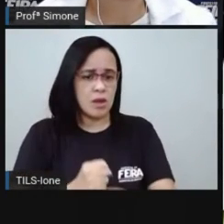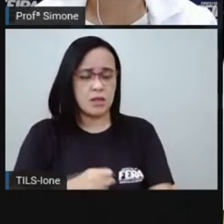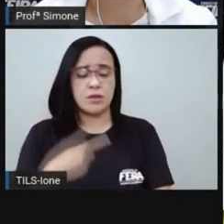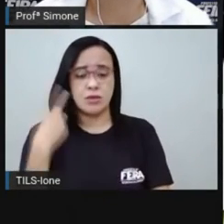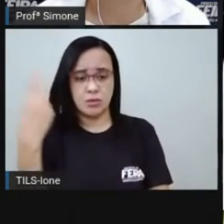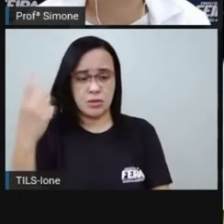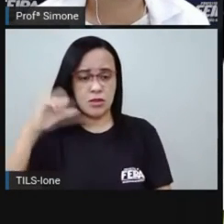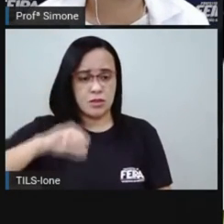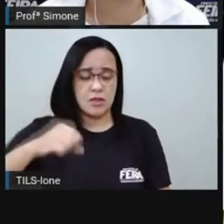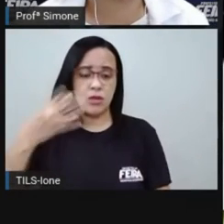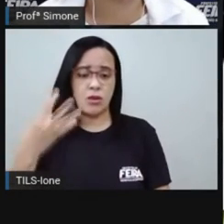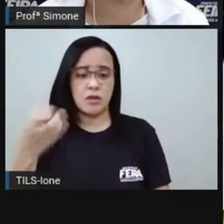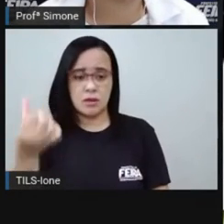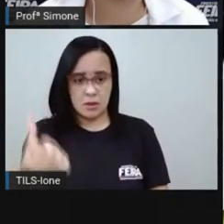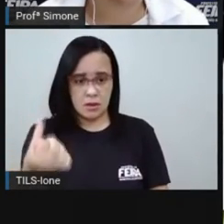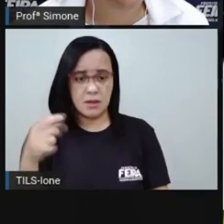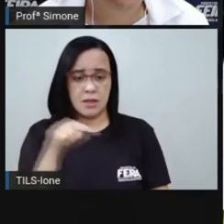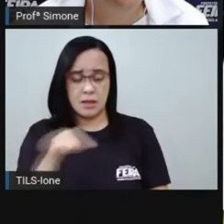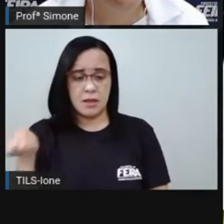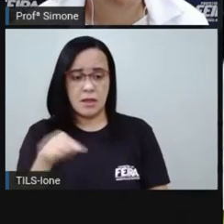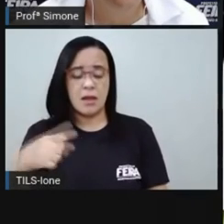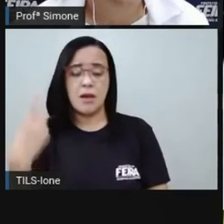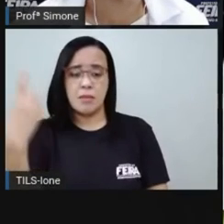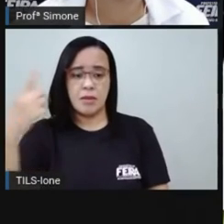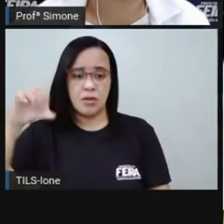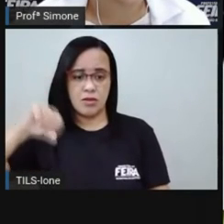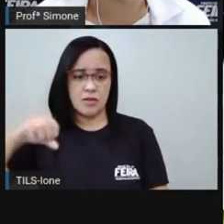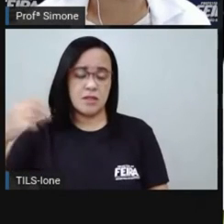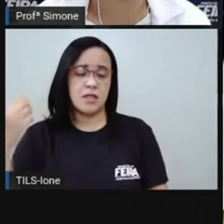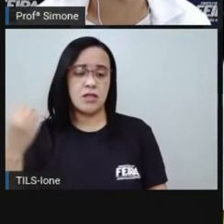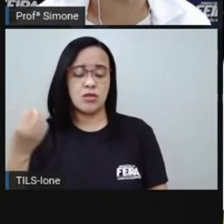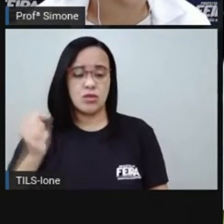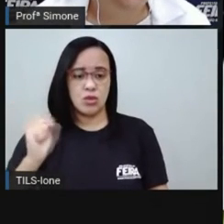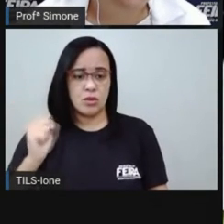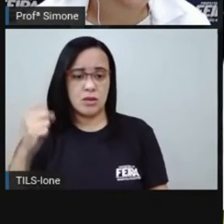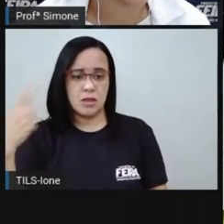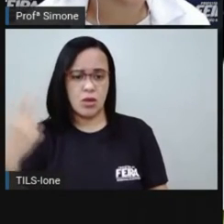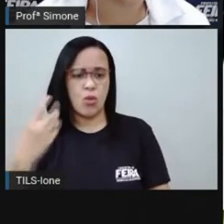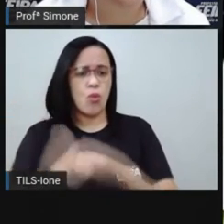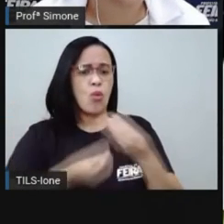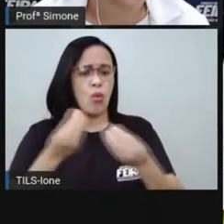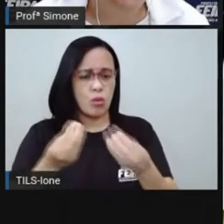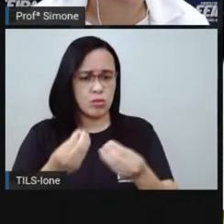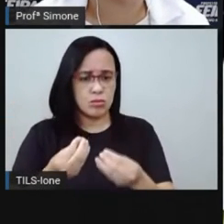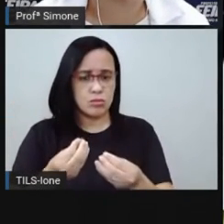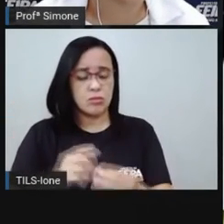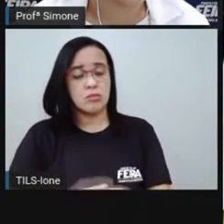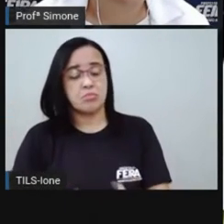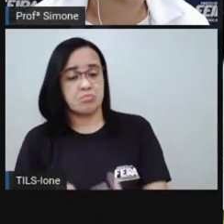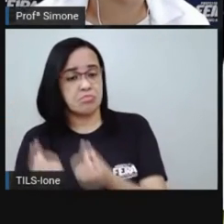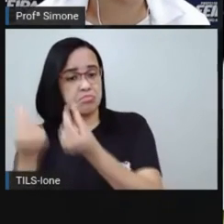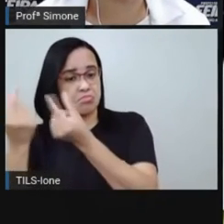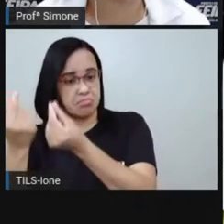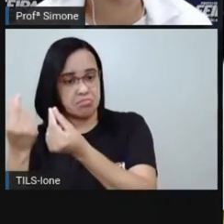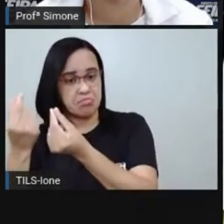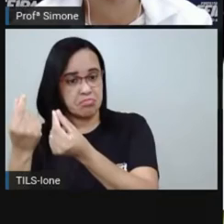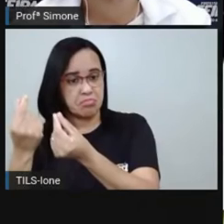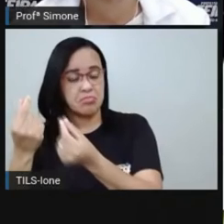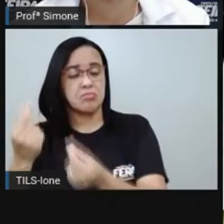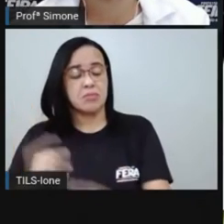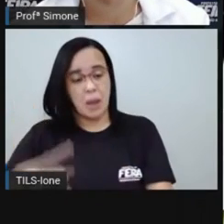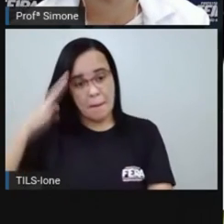existiam duas forças políticas no mundo de um lado o capitalismo liderado pelos Estados Unidos